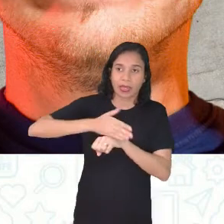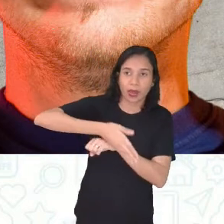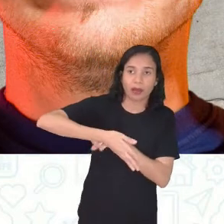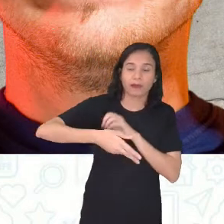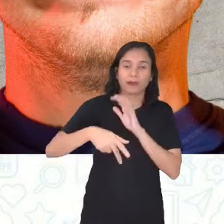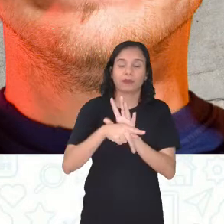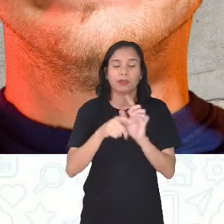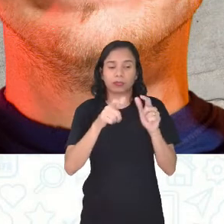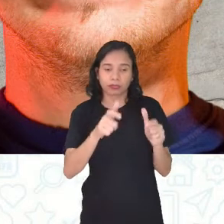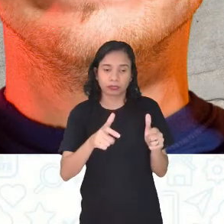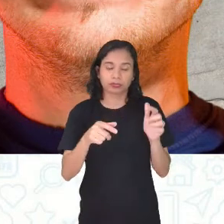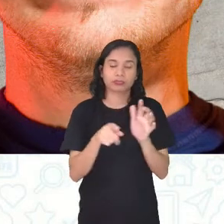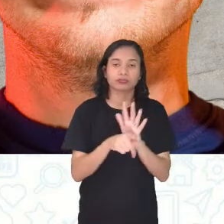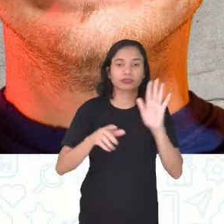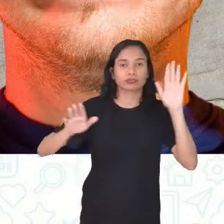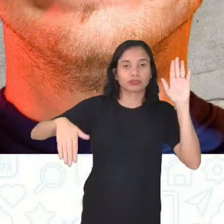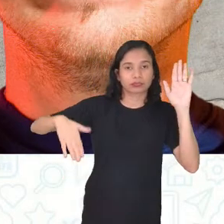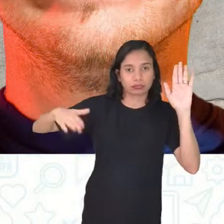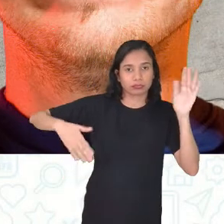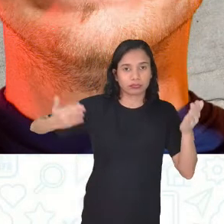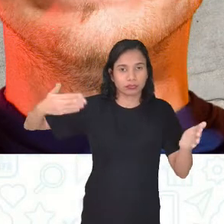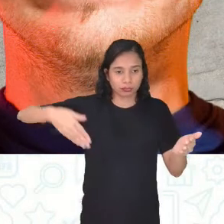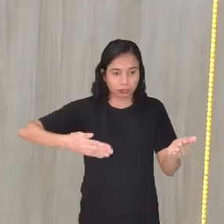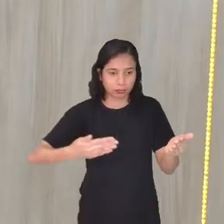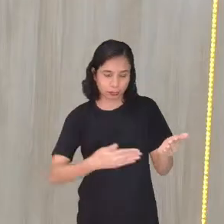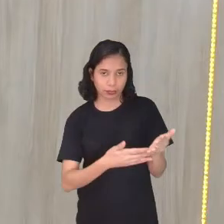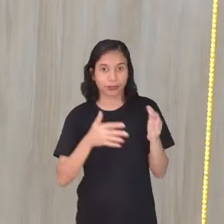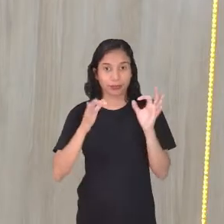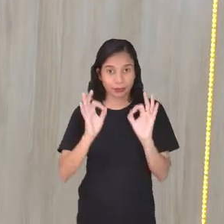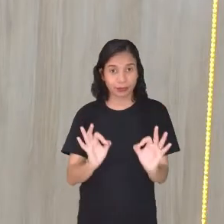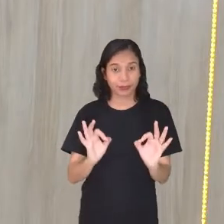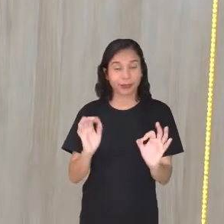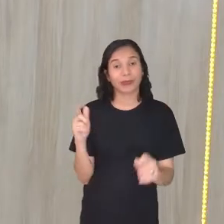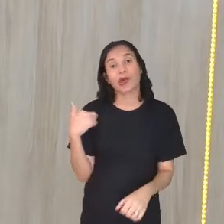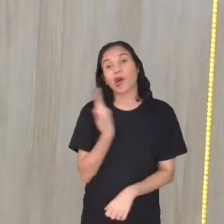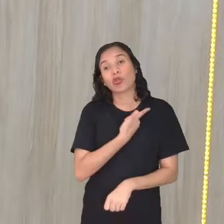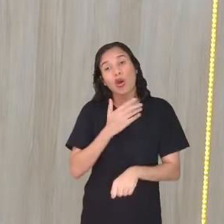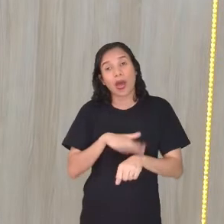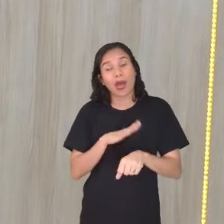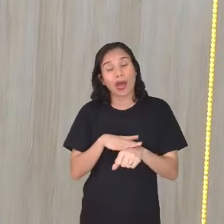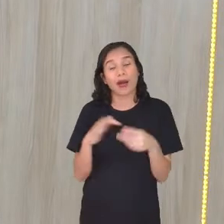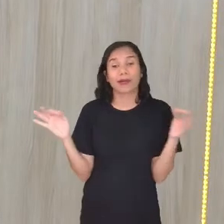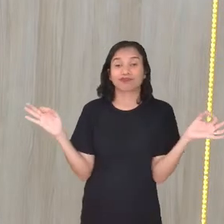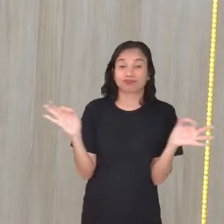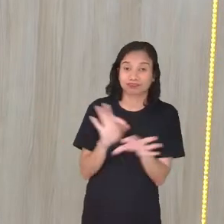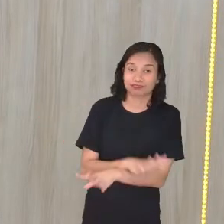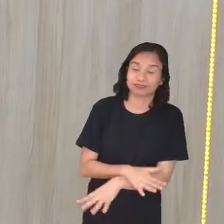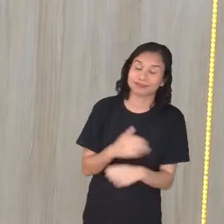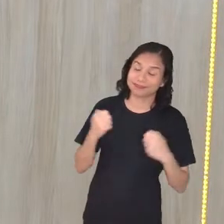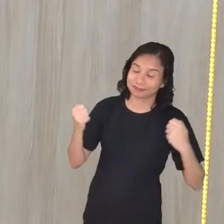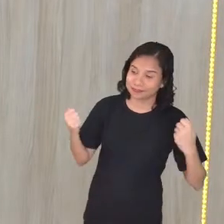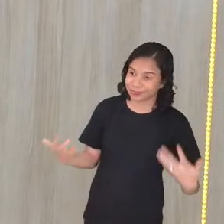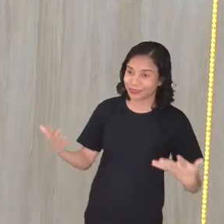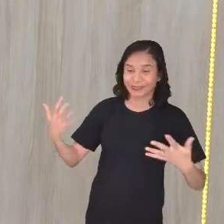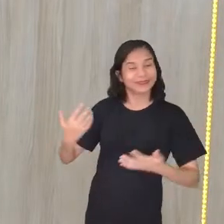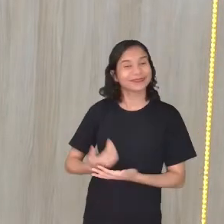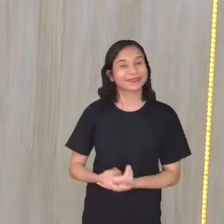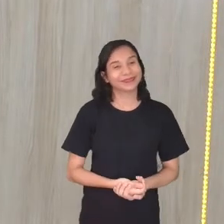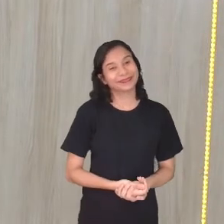pelo Porto do Recife, que a gente estava falando, certo? Bom, mas a gente já está chegando ao fim da nossa aula, professora Carol.